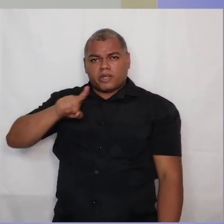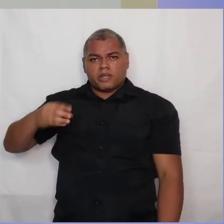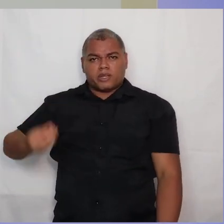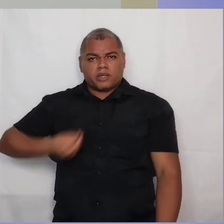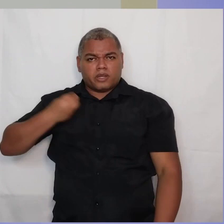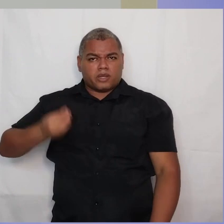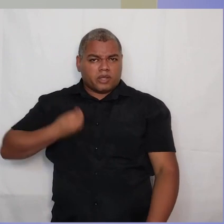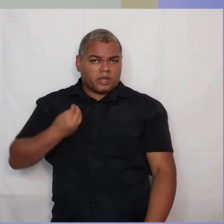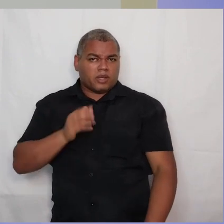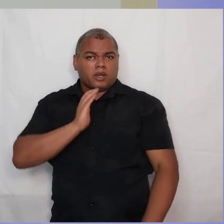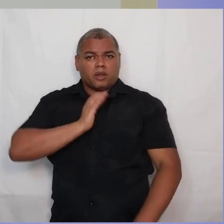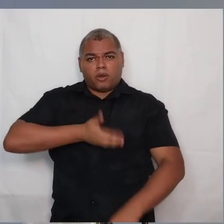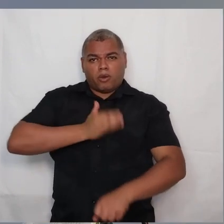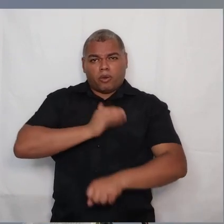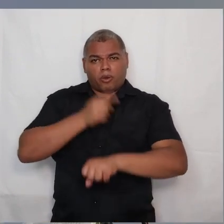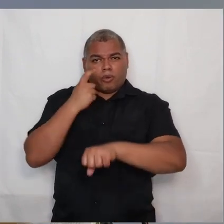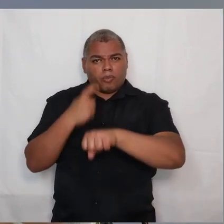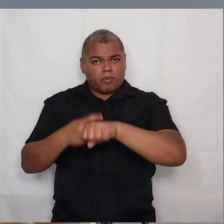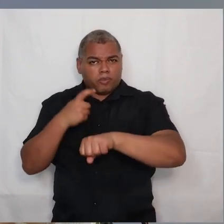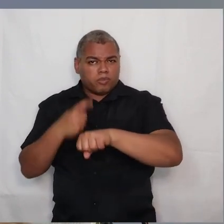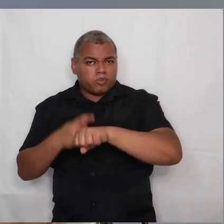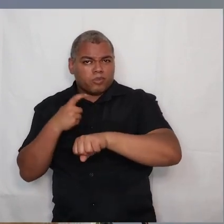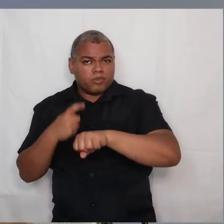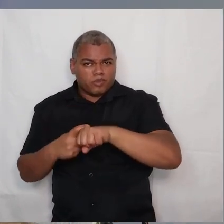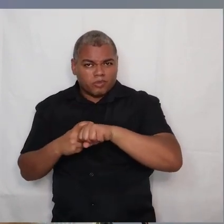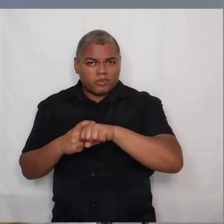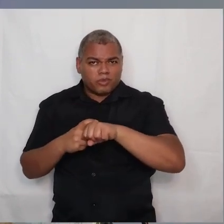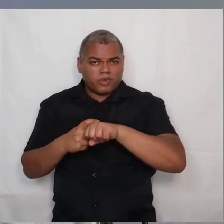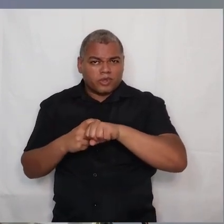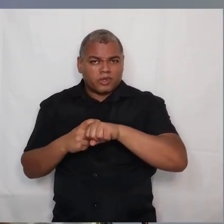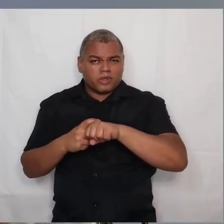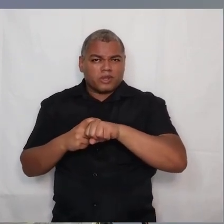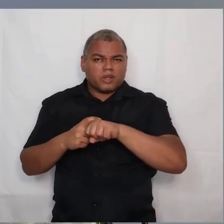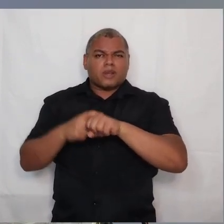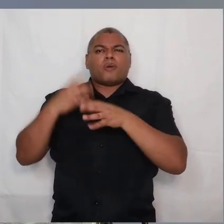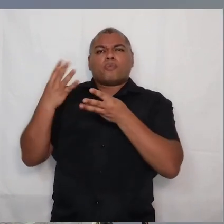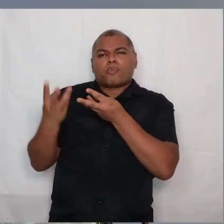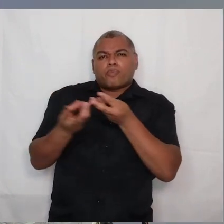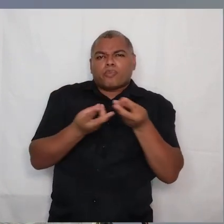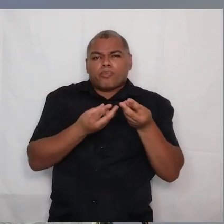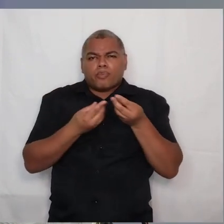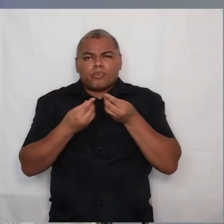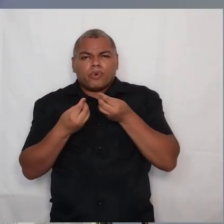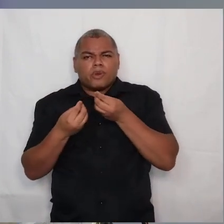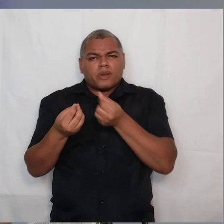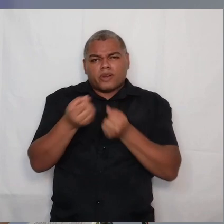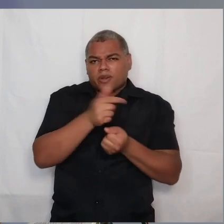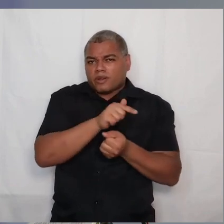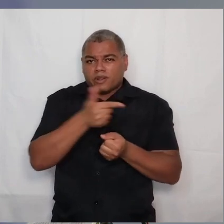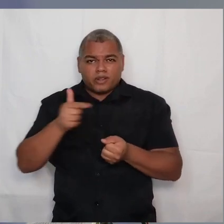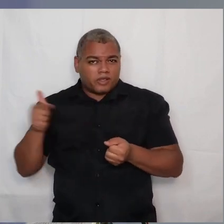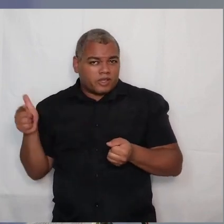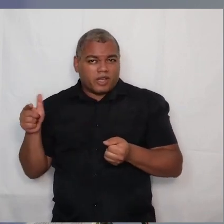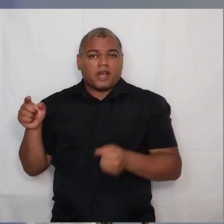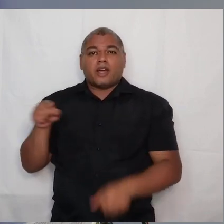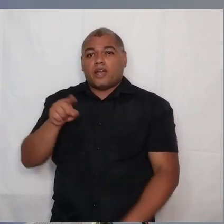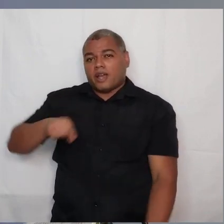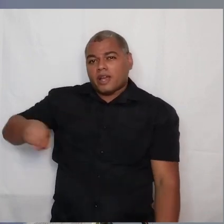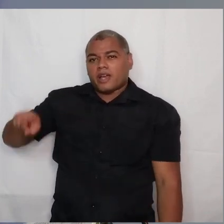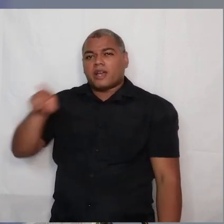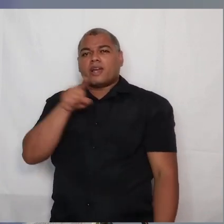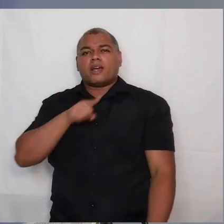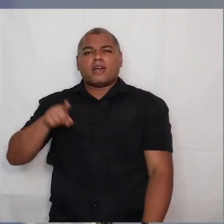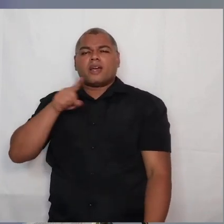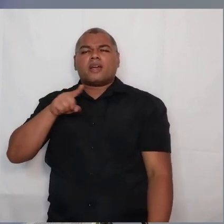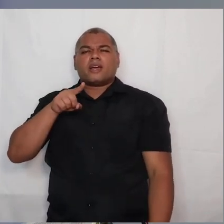dureza do seu coração tendo se tornado insensíveis Eles se entregaram à libertinagem para,